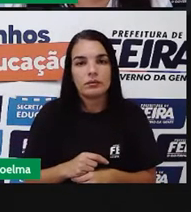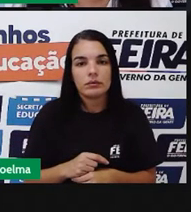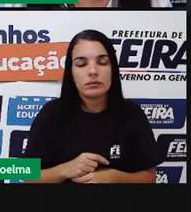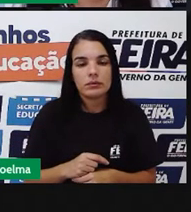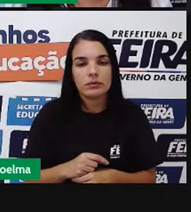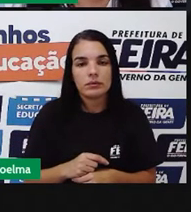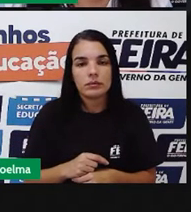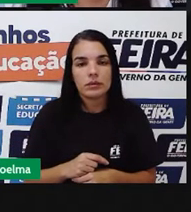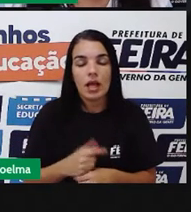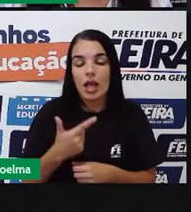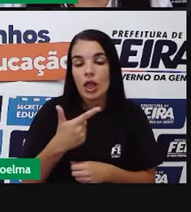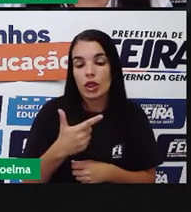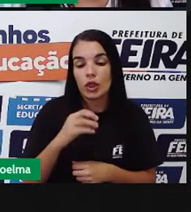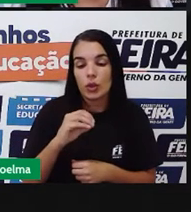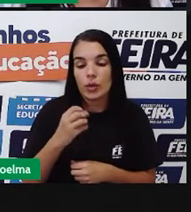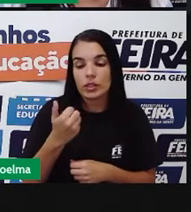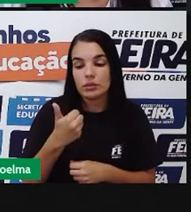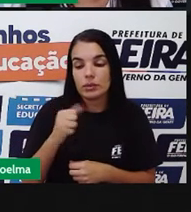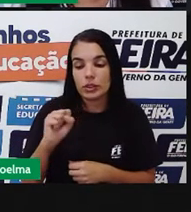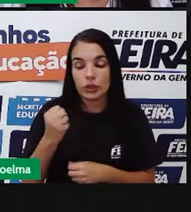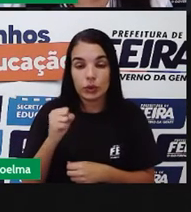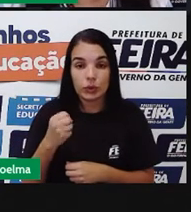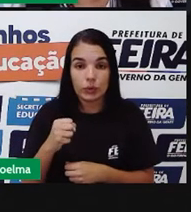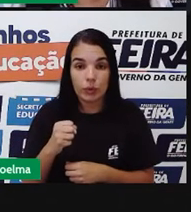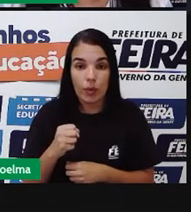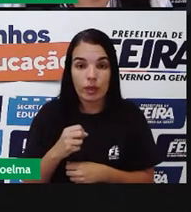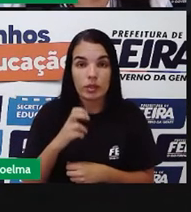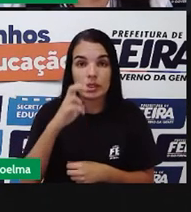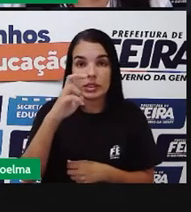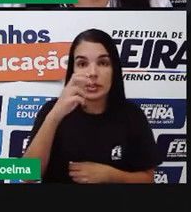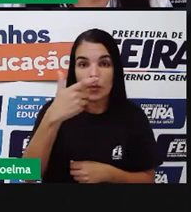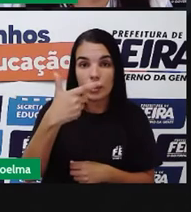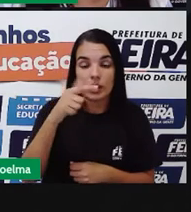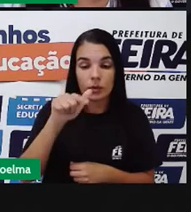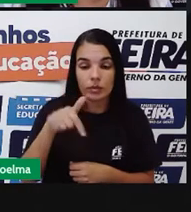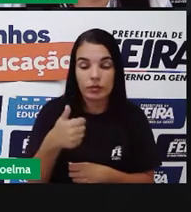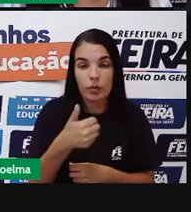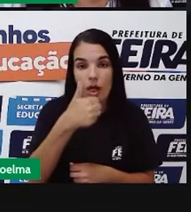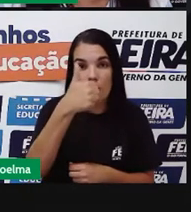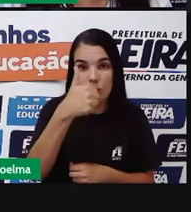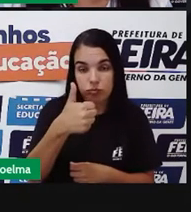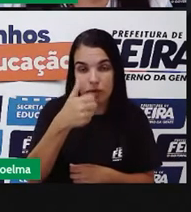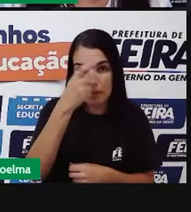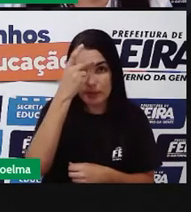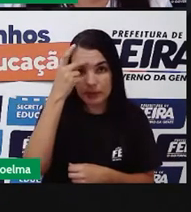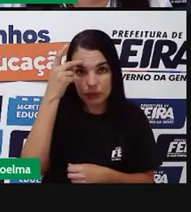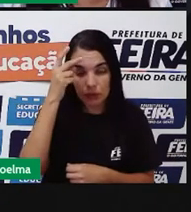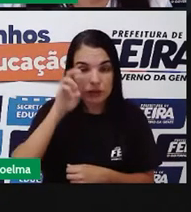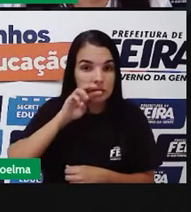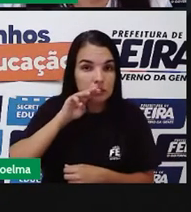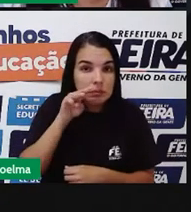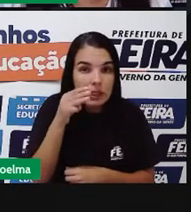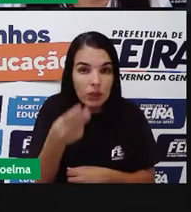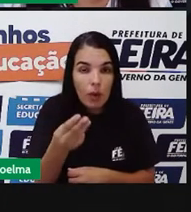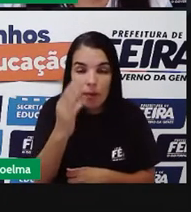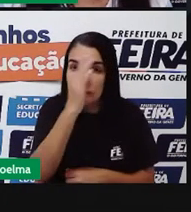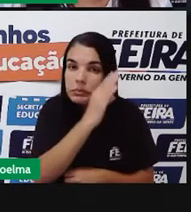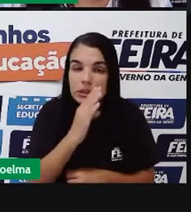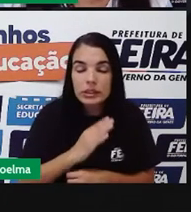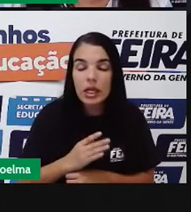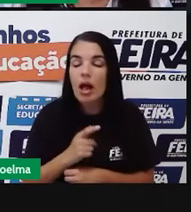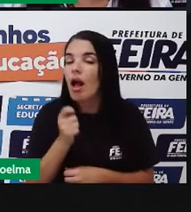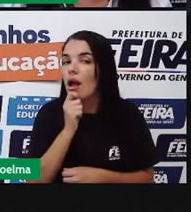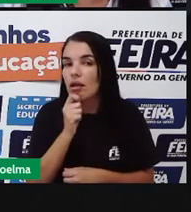residenciais. E em 2018, 52,1 milhões de brasileiros